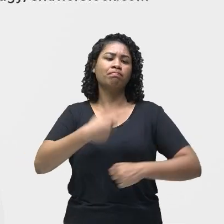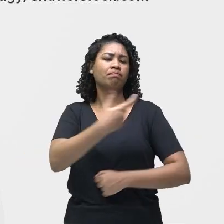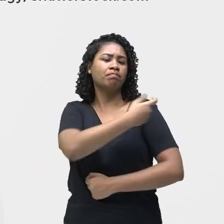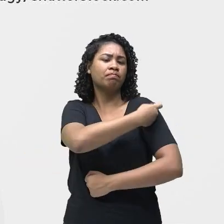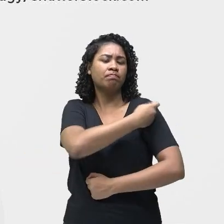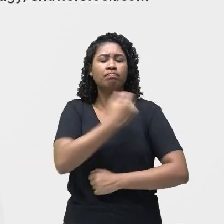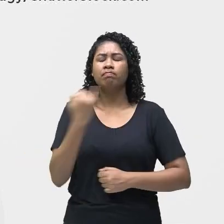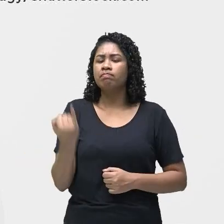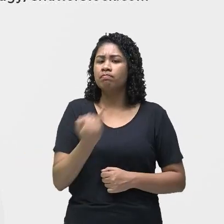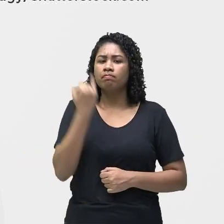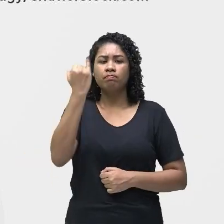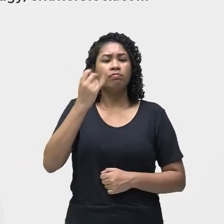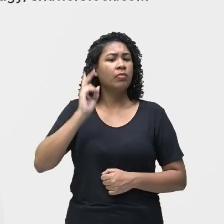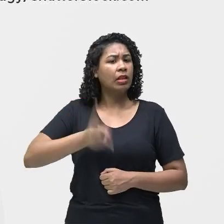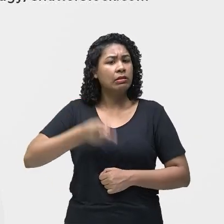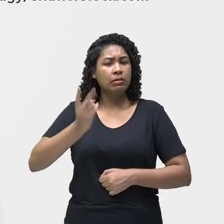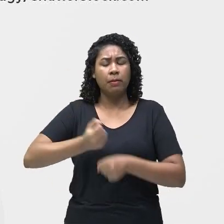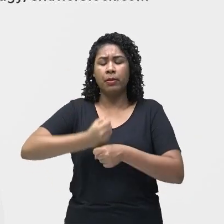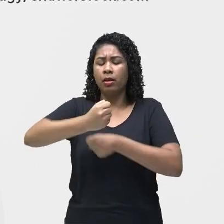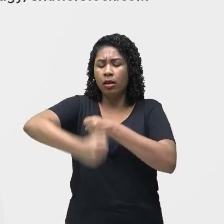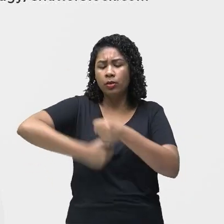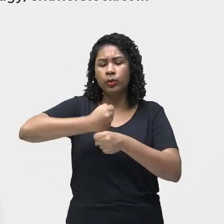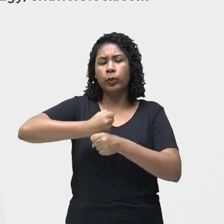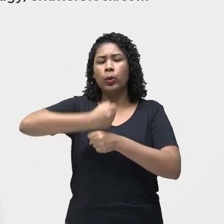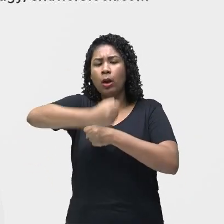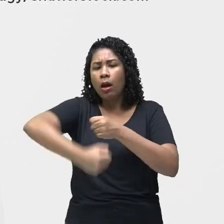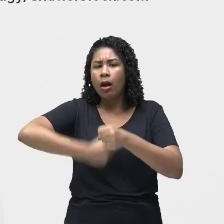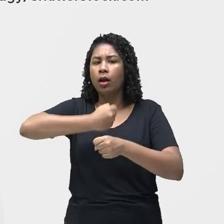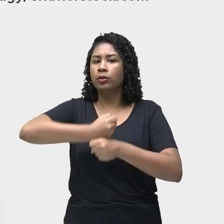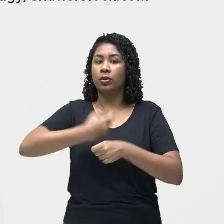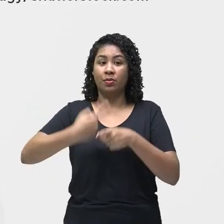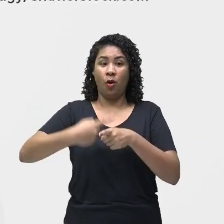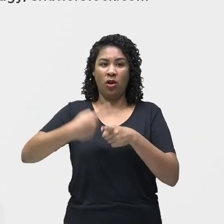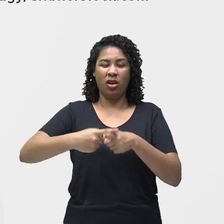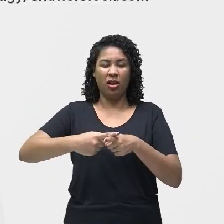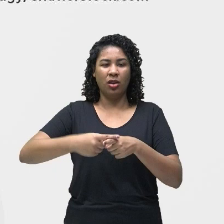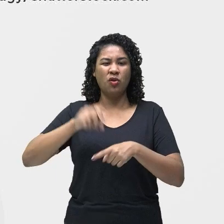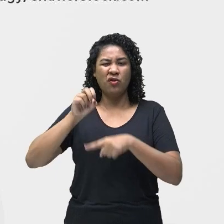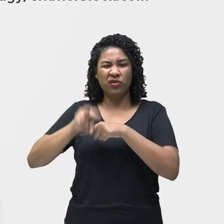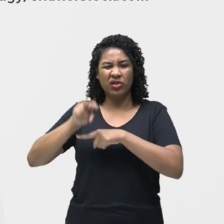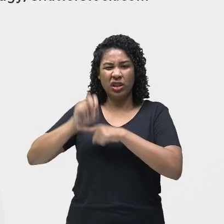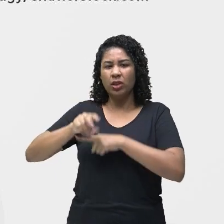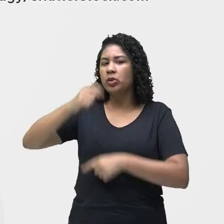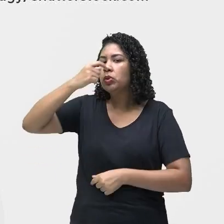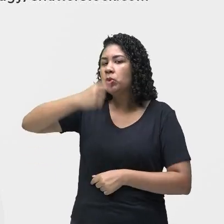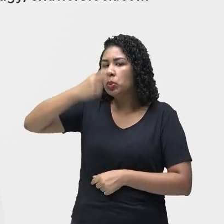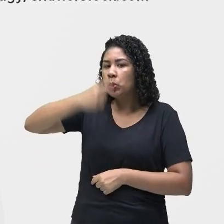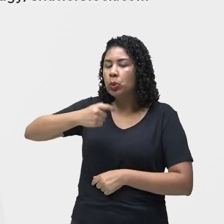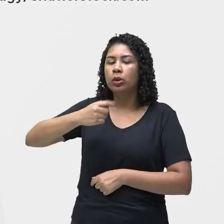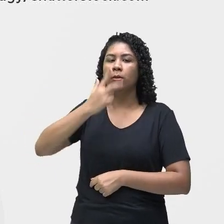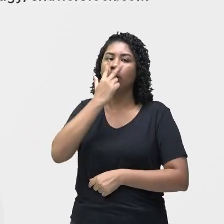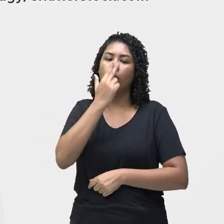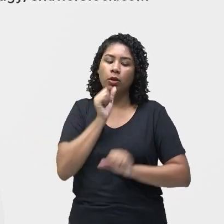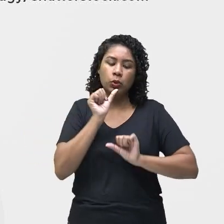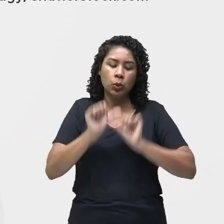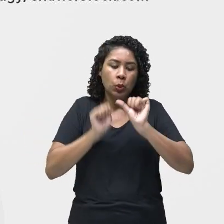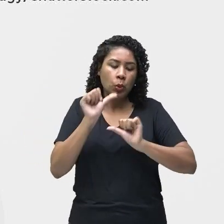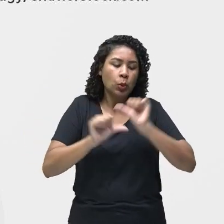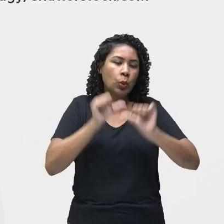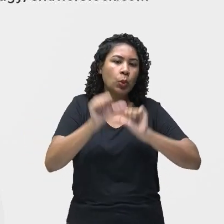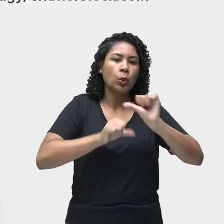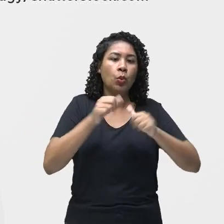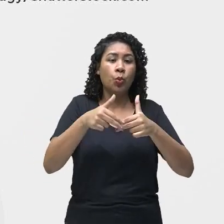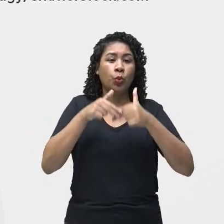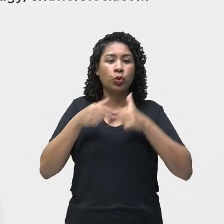tem todo ano porque o vírus da gripe sofre mutação. Então, quando ele vai sofrendo mutação, cria-se uma